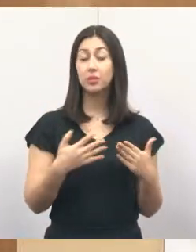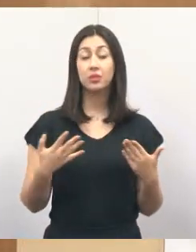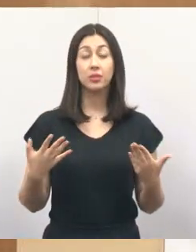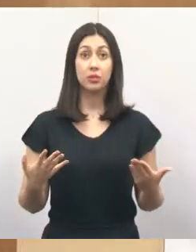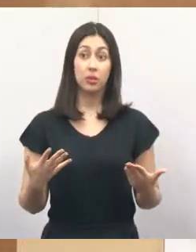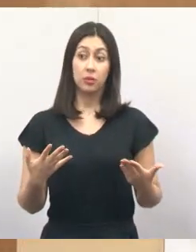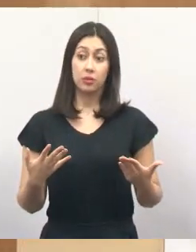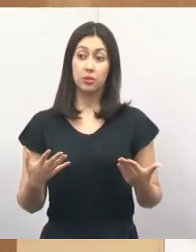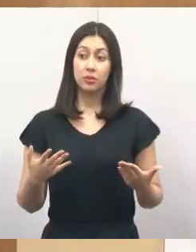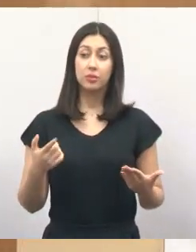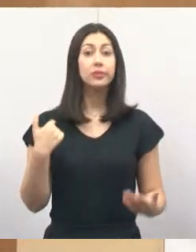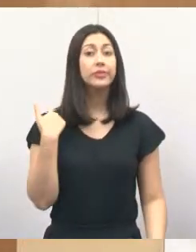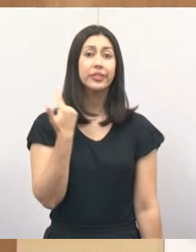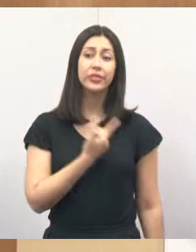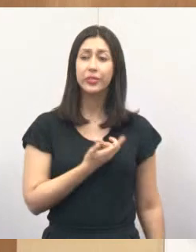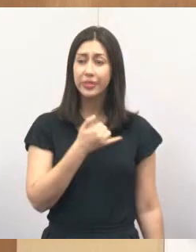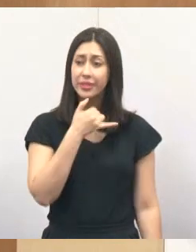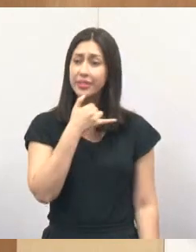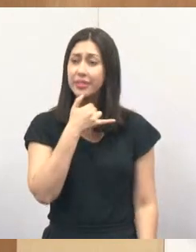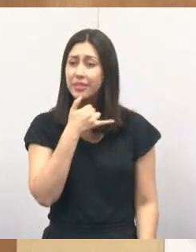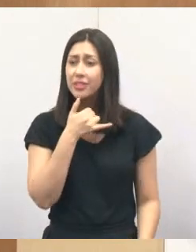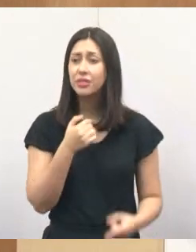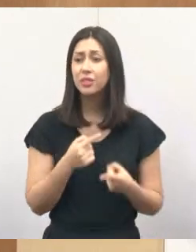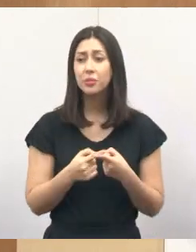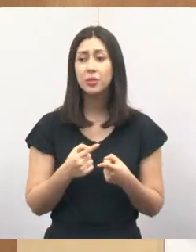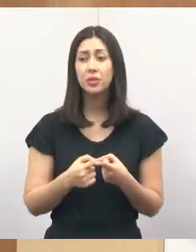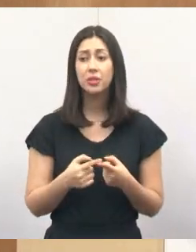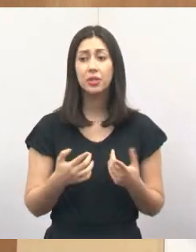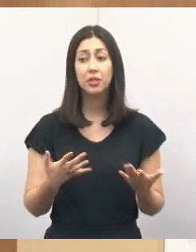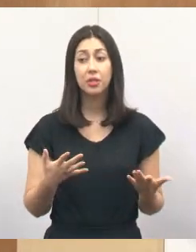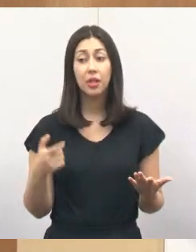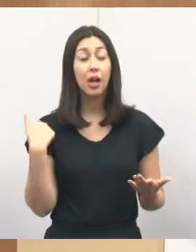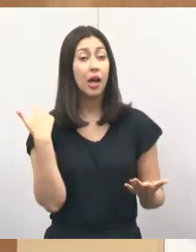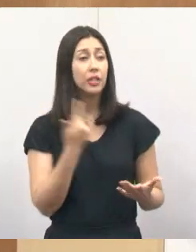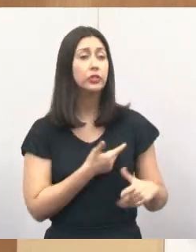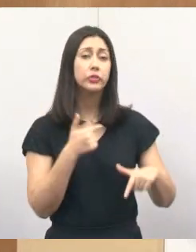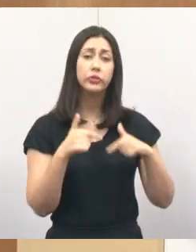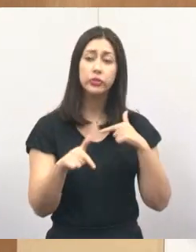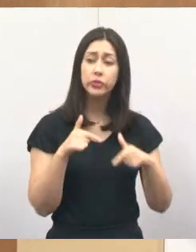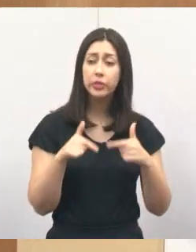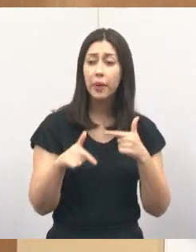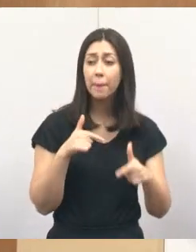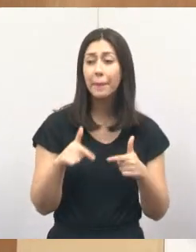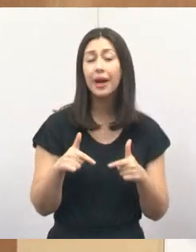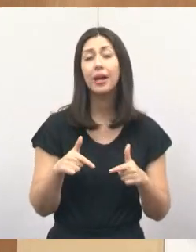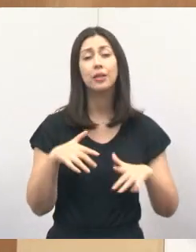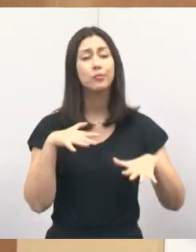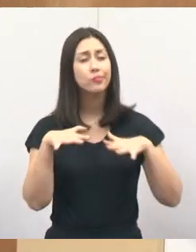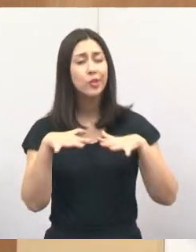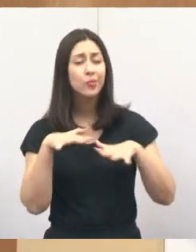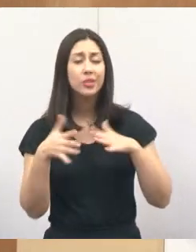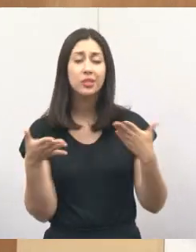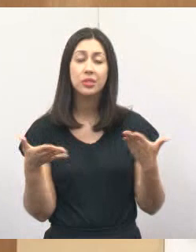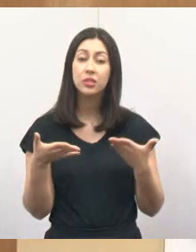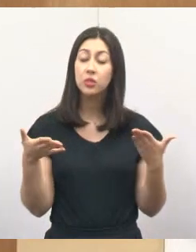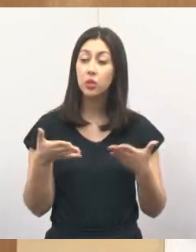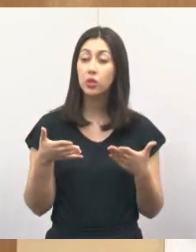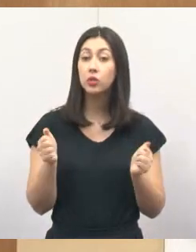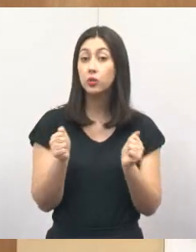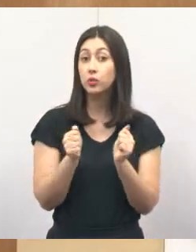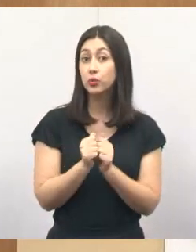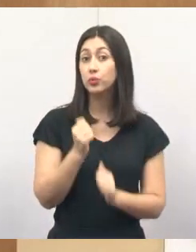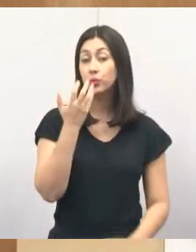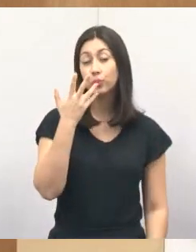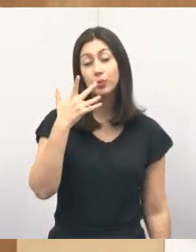Então, gente, a gente fica muito triste porque a gente trabalha, a gente vai fazer uma mobilização agora com as